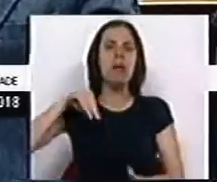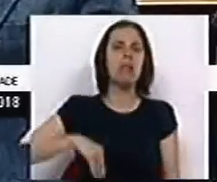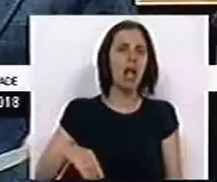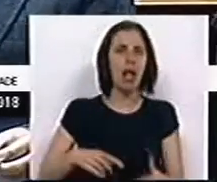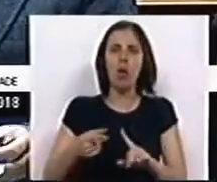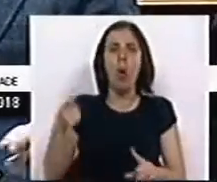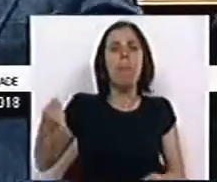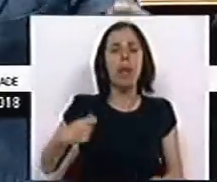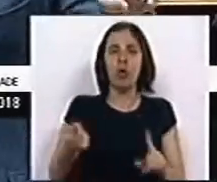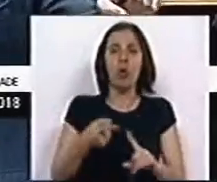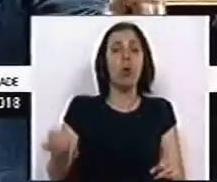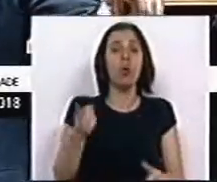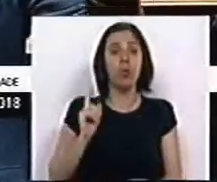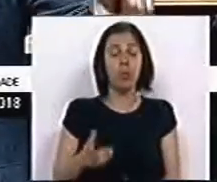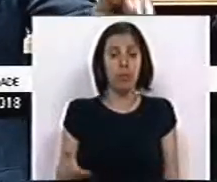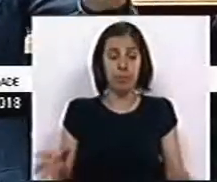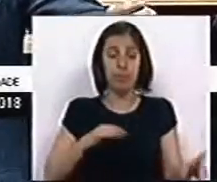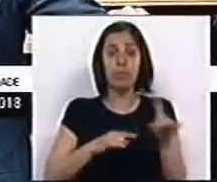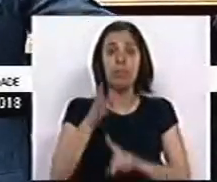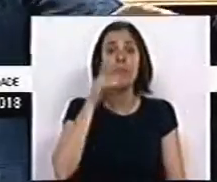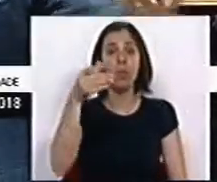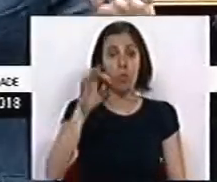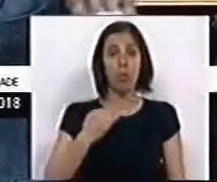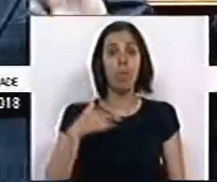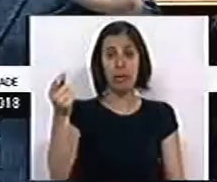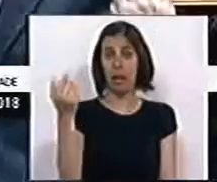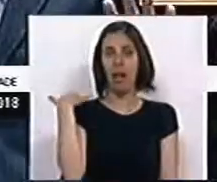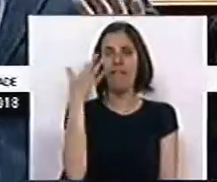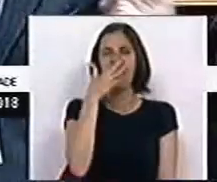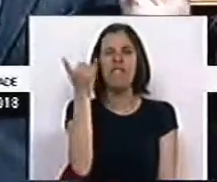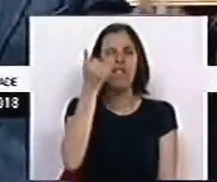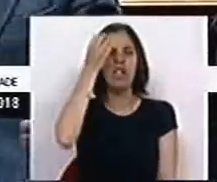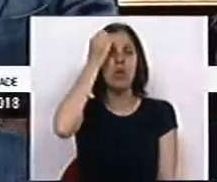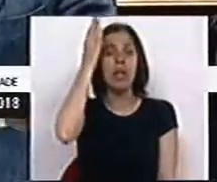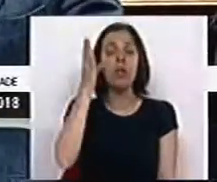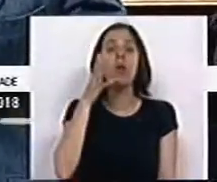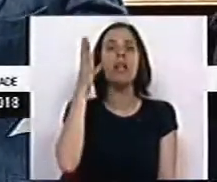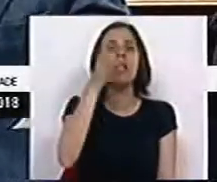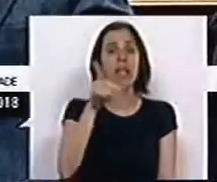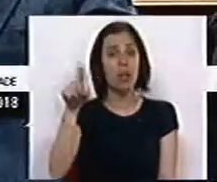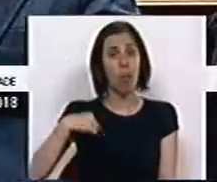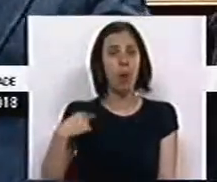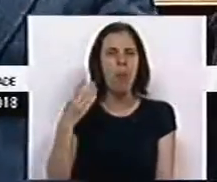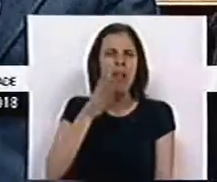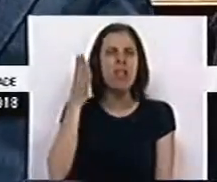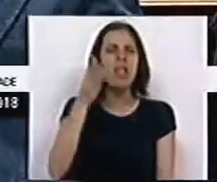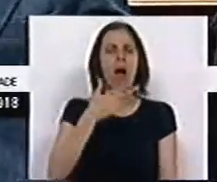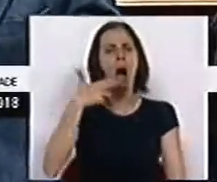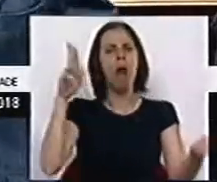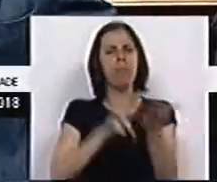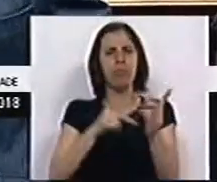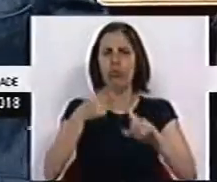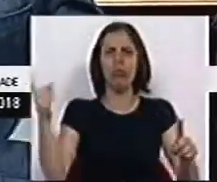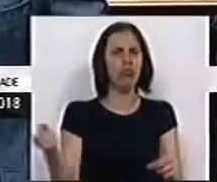salários ou pensões. Até o Sr. Deputado Luís Montenegro, que há pouco fingiu esquecer daquilo que dizia, dizia o seguinte. Não é